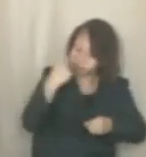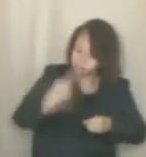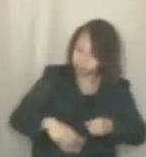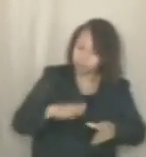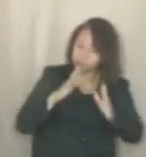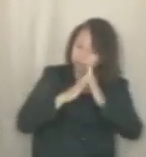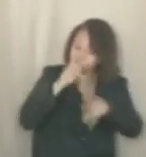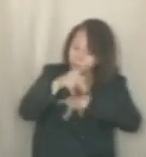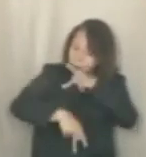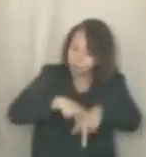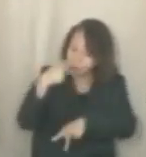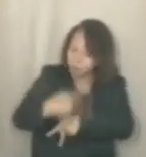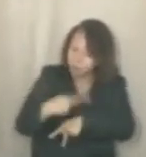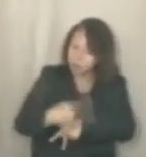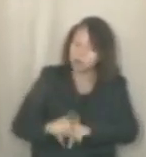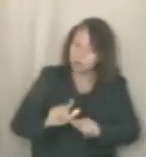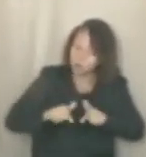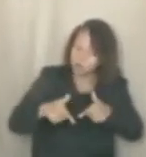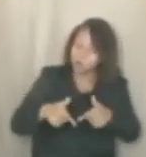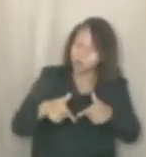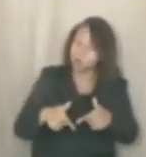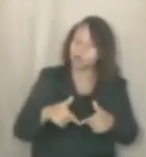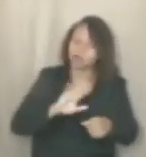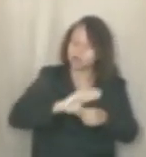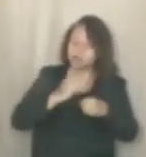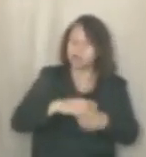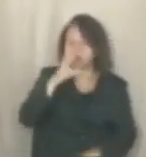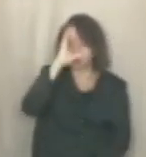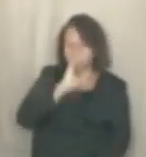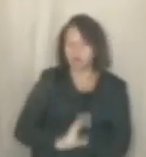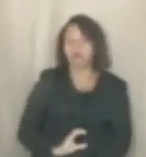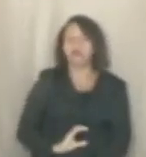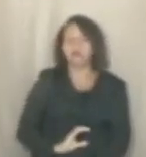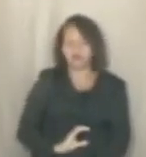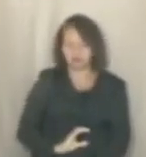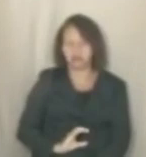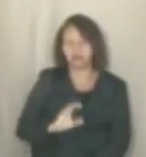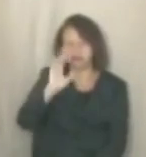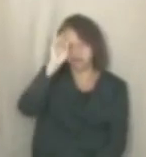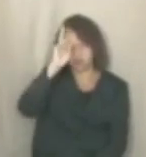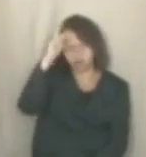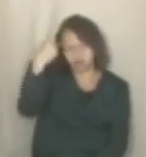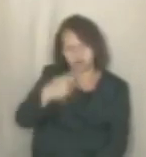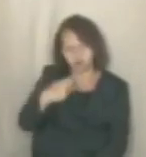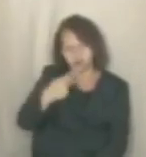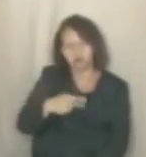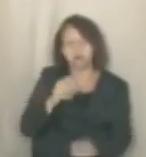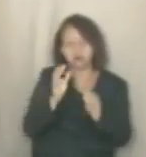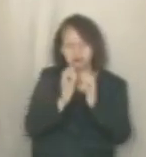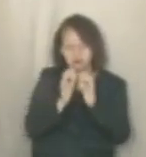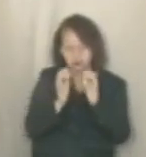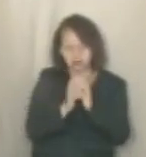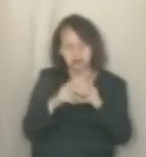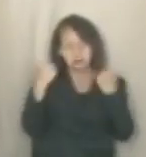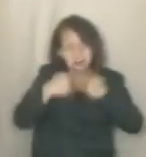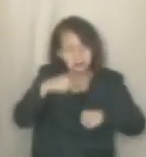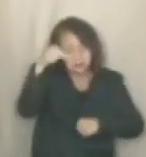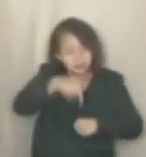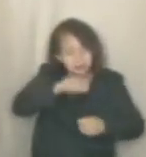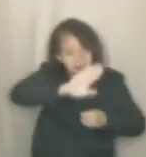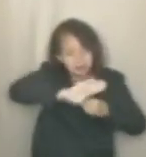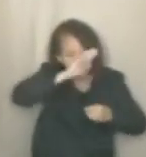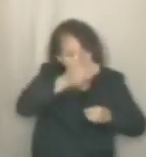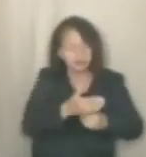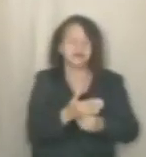povo, que é a casa de luta desse cidadão que deixou a história dele aqui na cidade do Recife. É preciso que essa casa